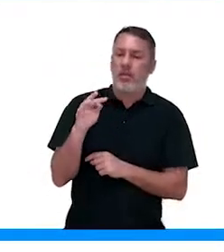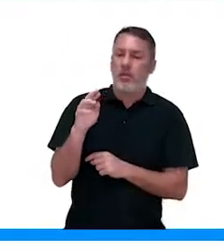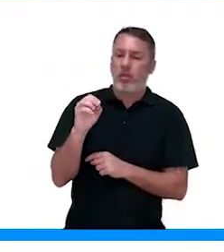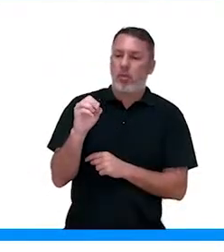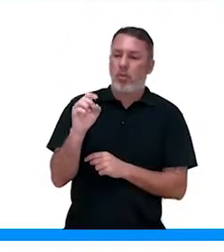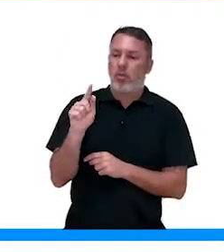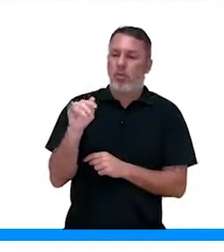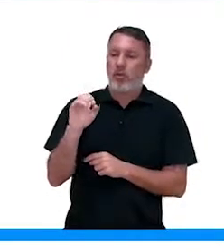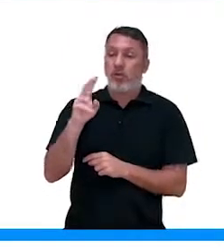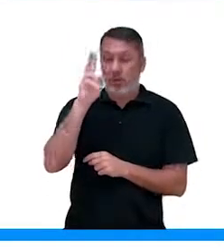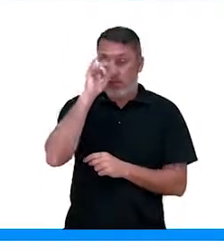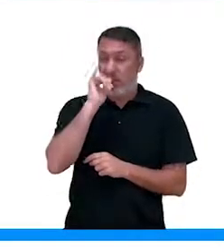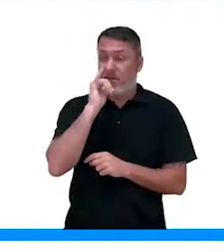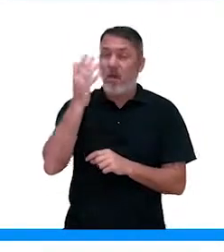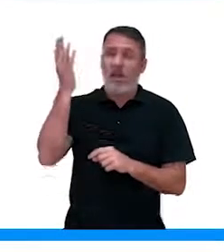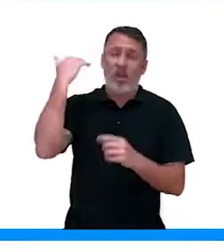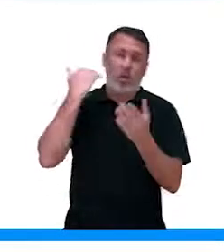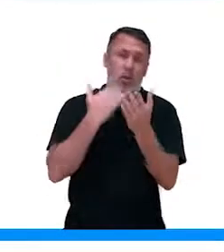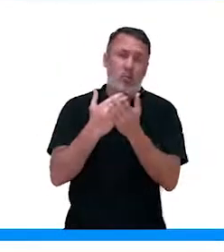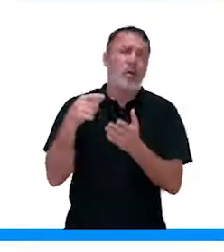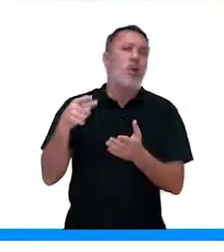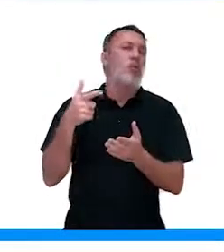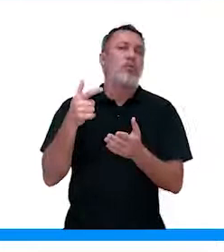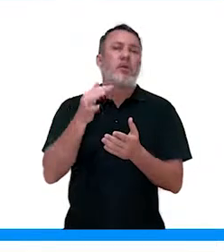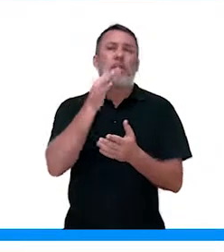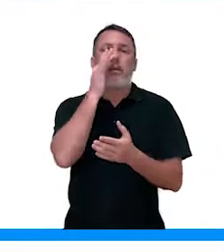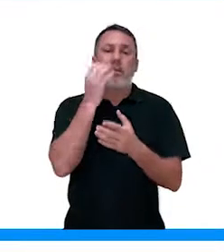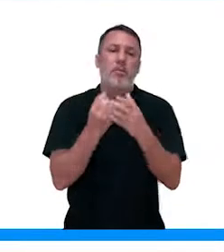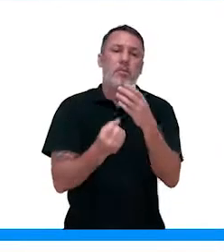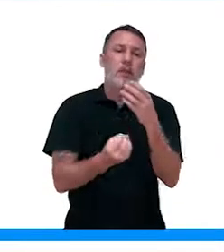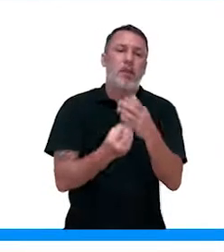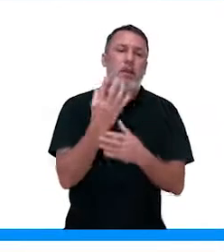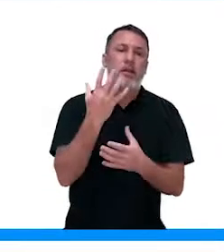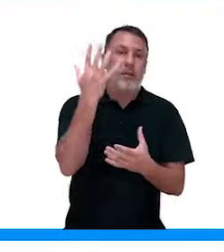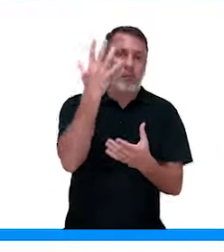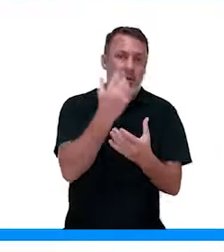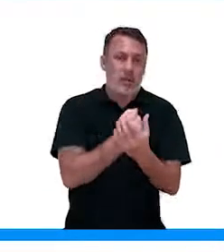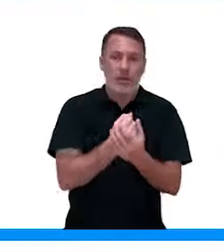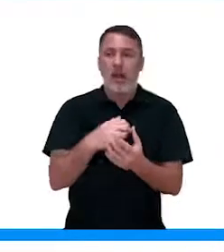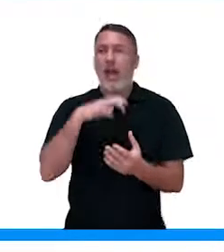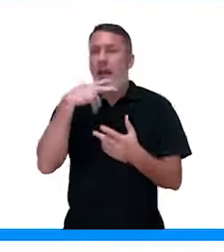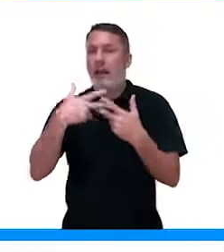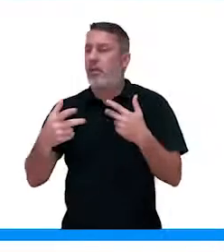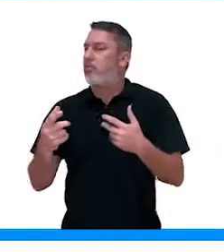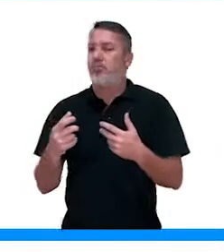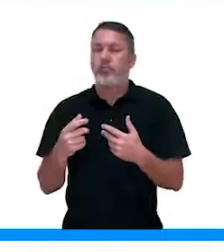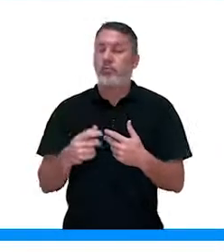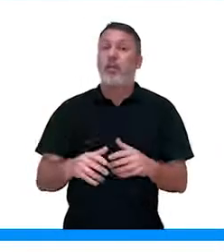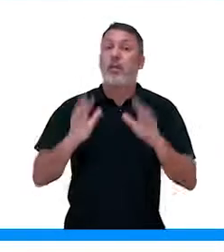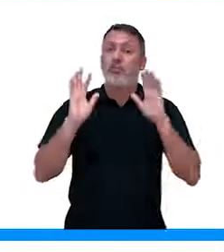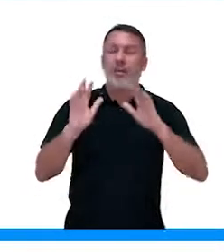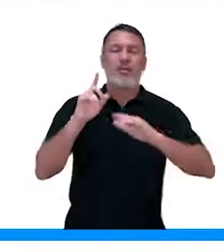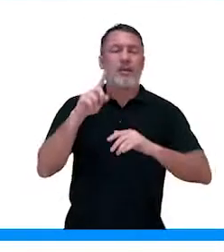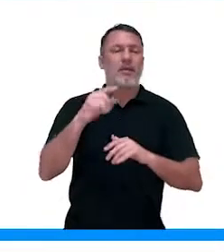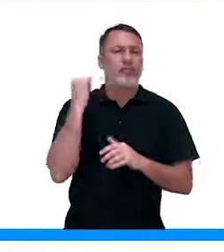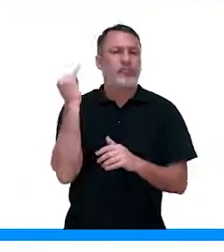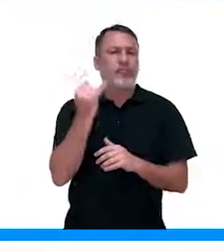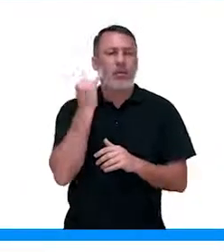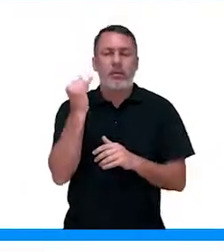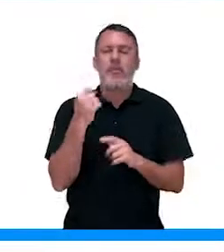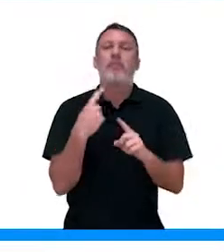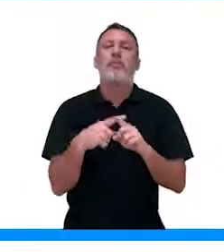nitrogênio, que ele não é absorvido diretamente nem pelas plantas, nem pelos animais. Porém, ele é